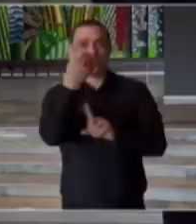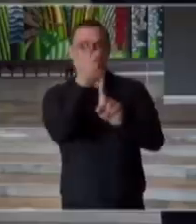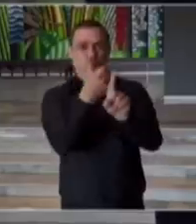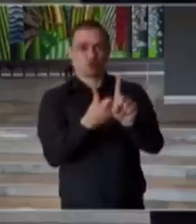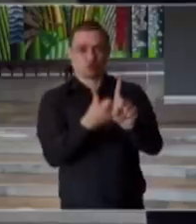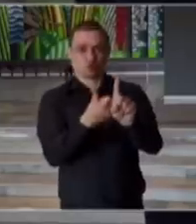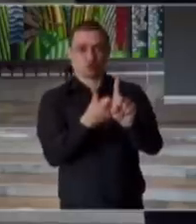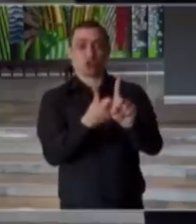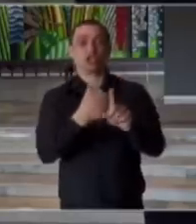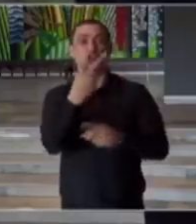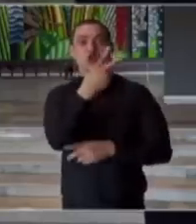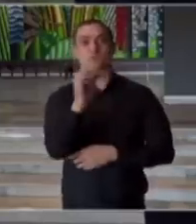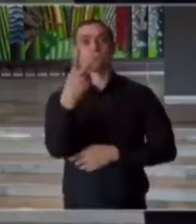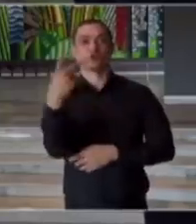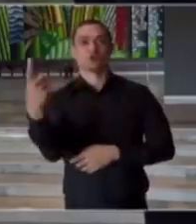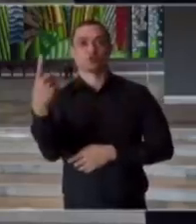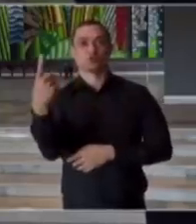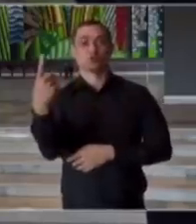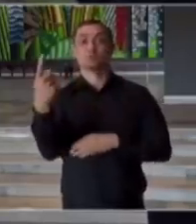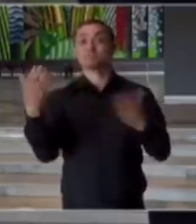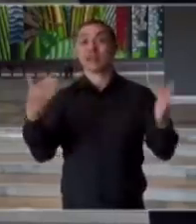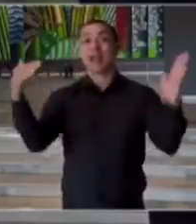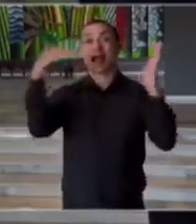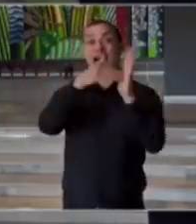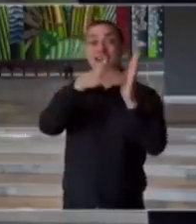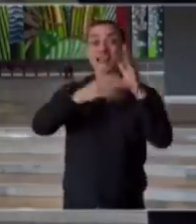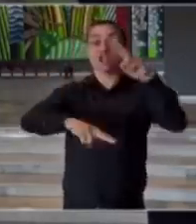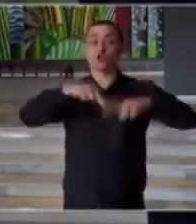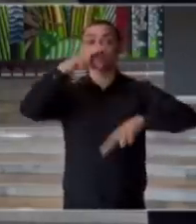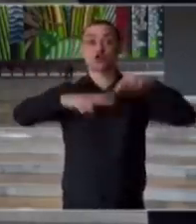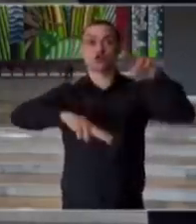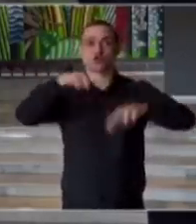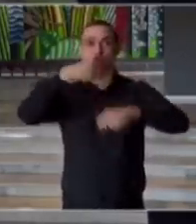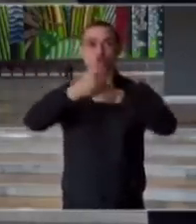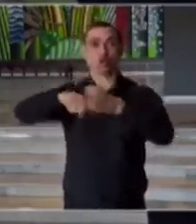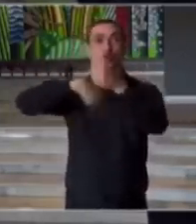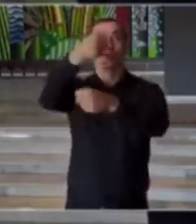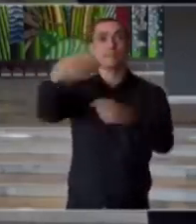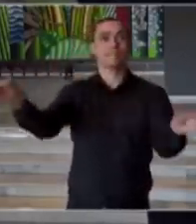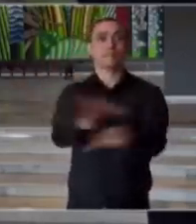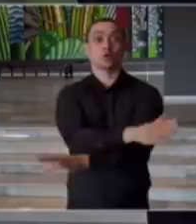de 2021, ou seja, até junho do próximo ano.